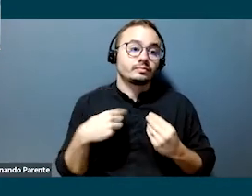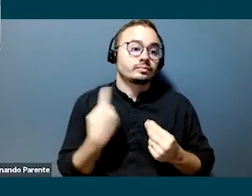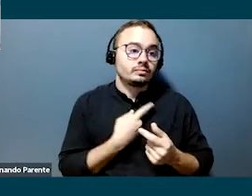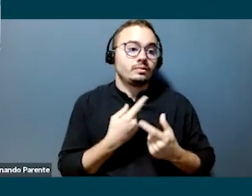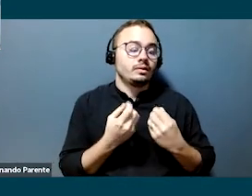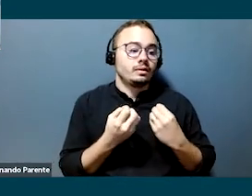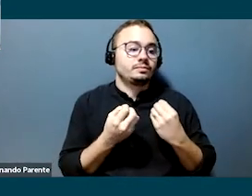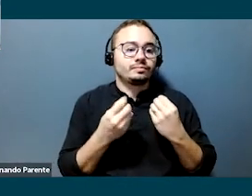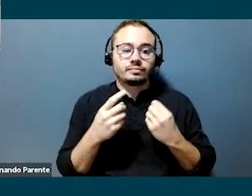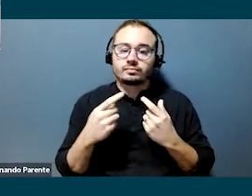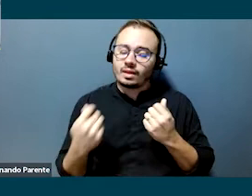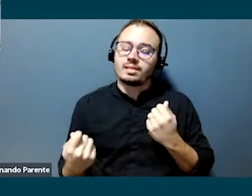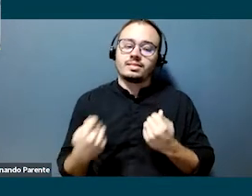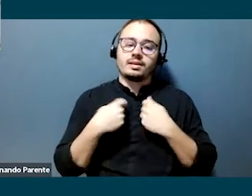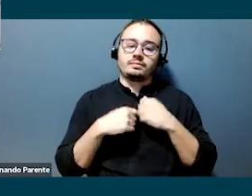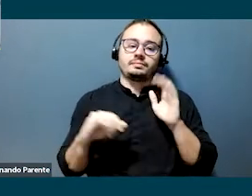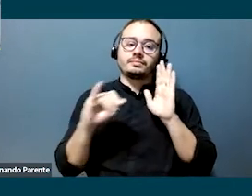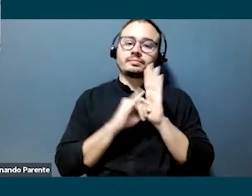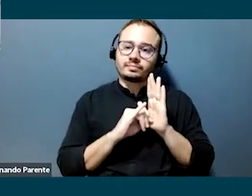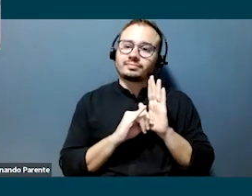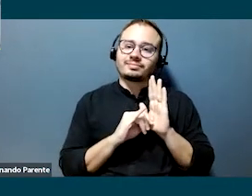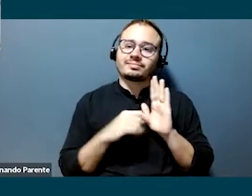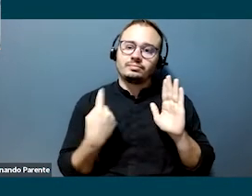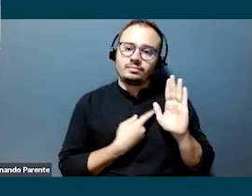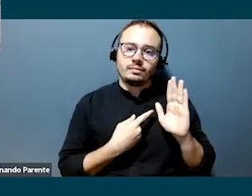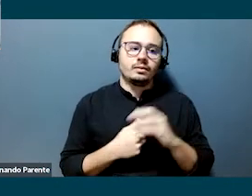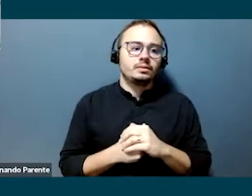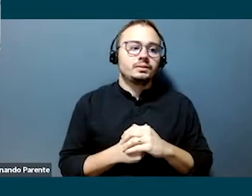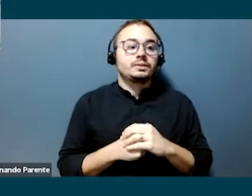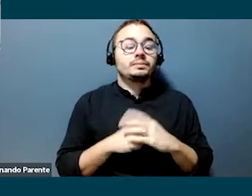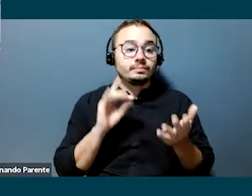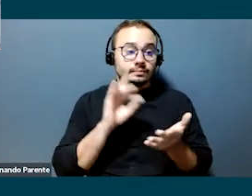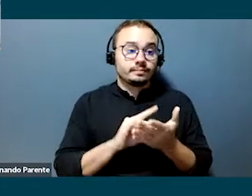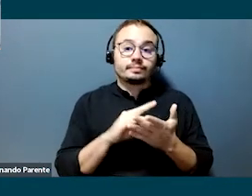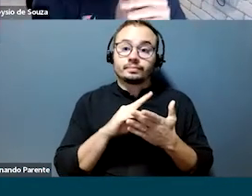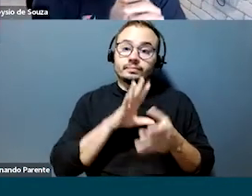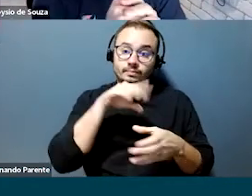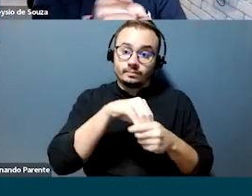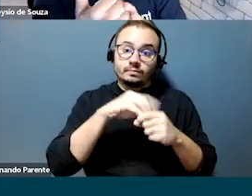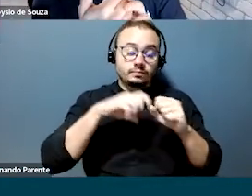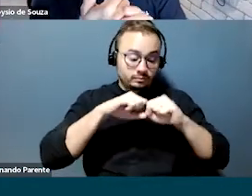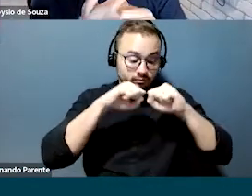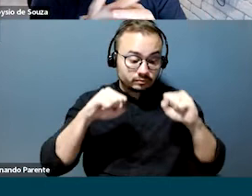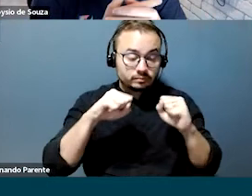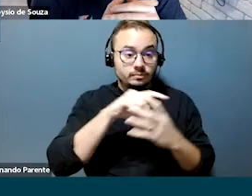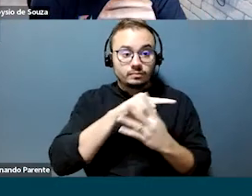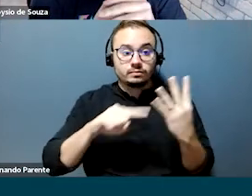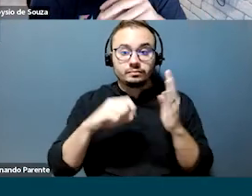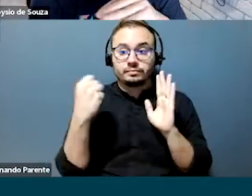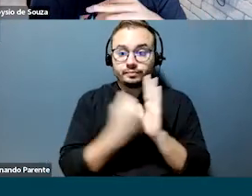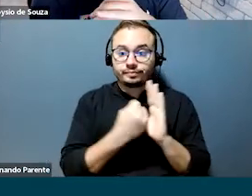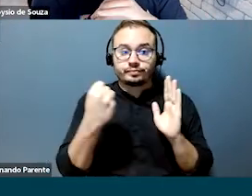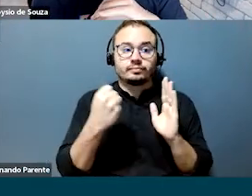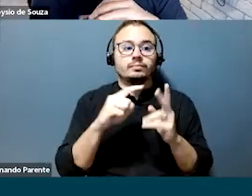tudo isso nos torna quem somos. Somos um grupo formado por quatro grandes marcas, Avon, Natura,